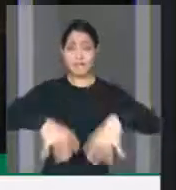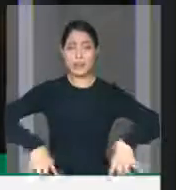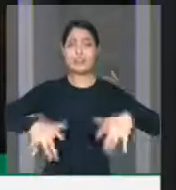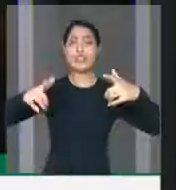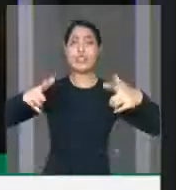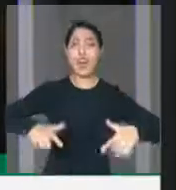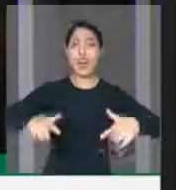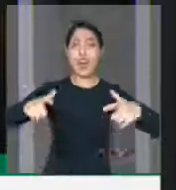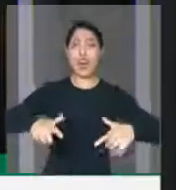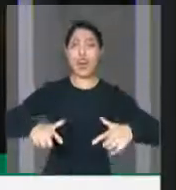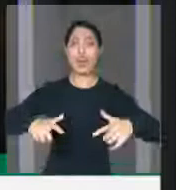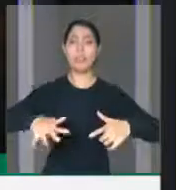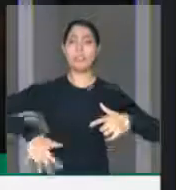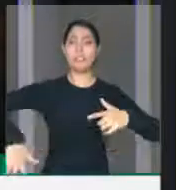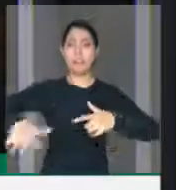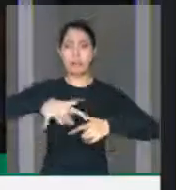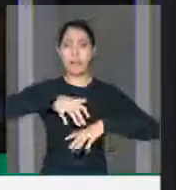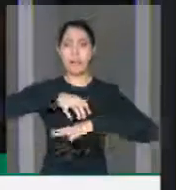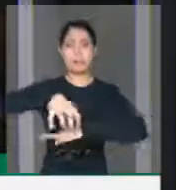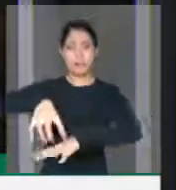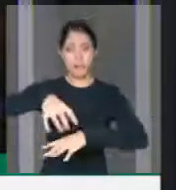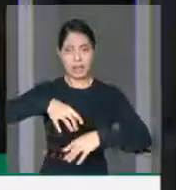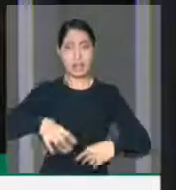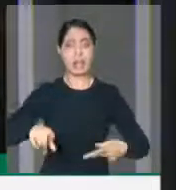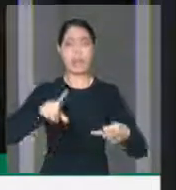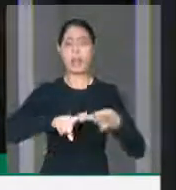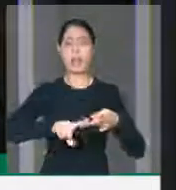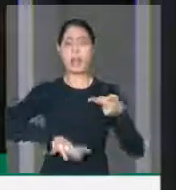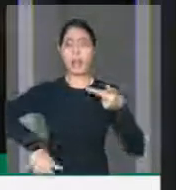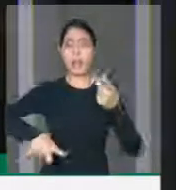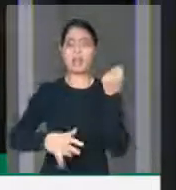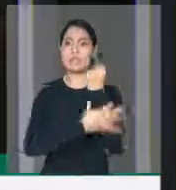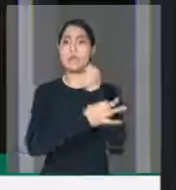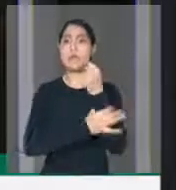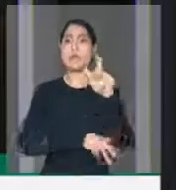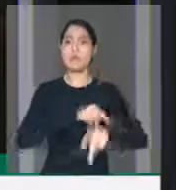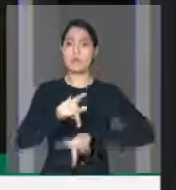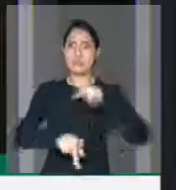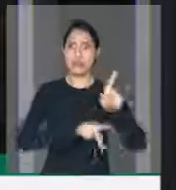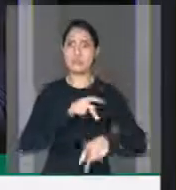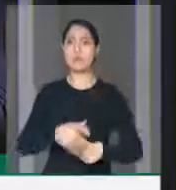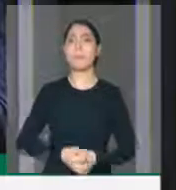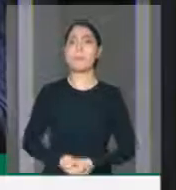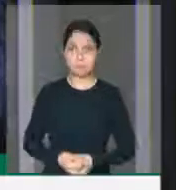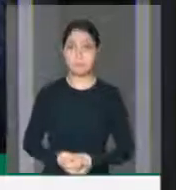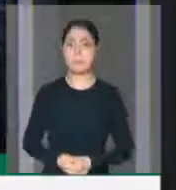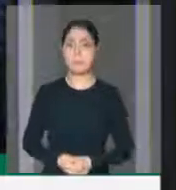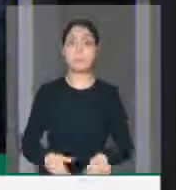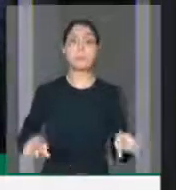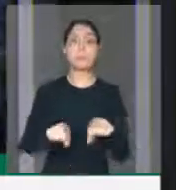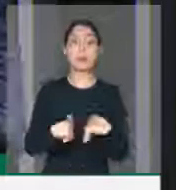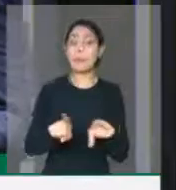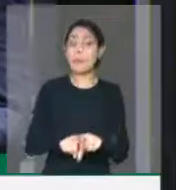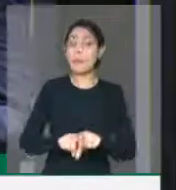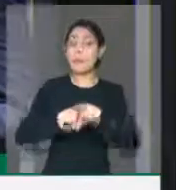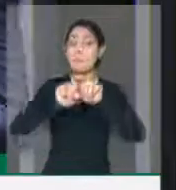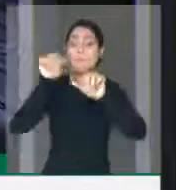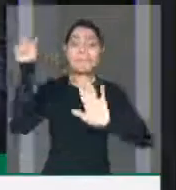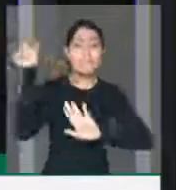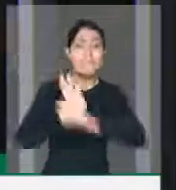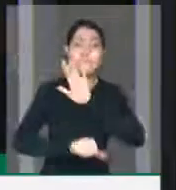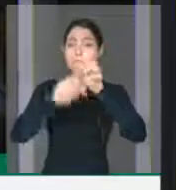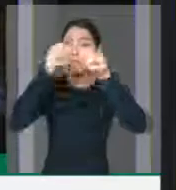a segurança das pessoas, que praticamente traz prejuízos gigantescos